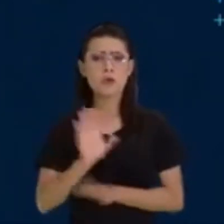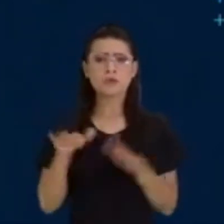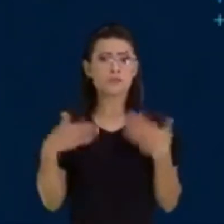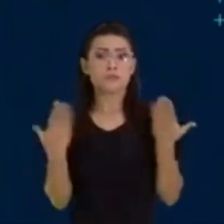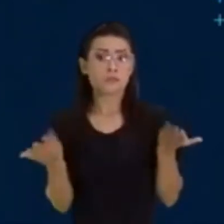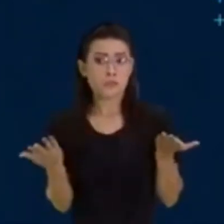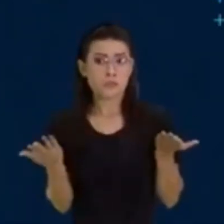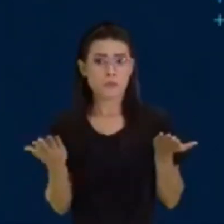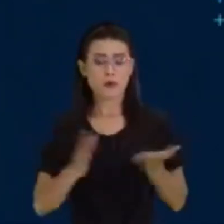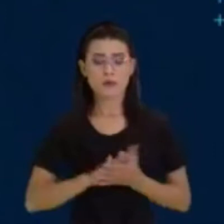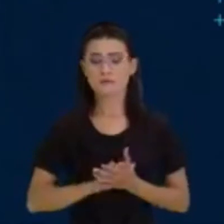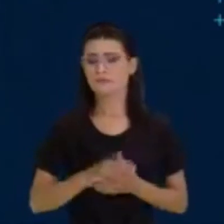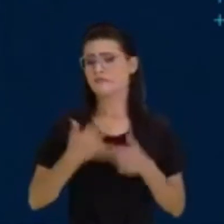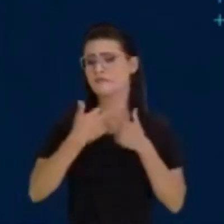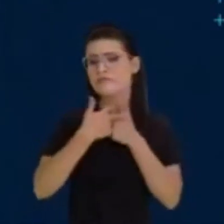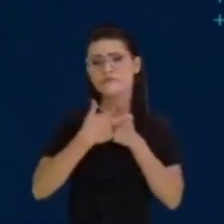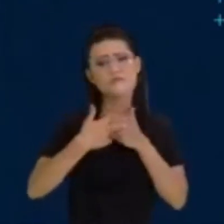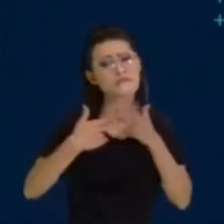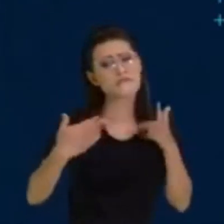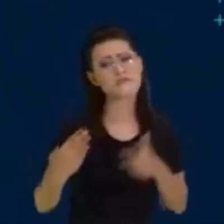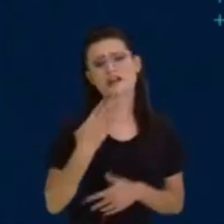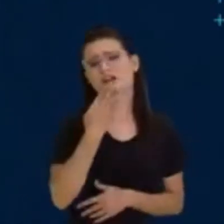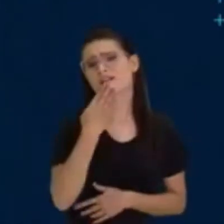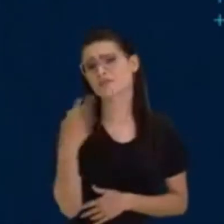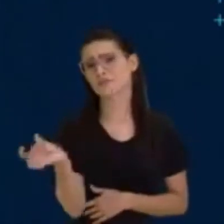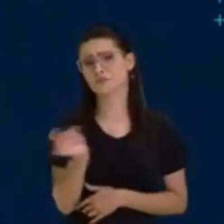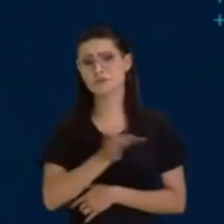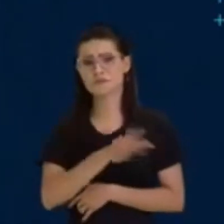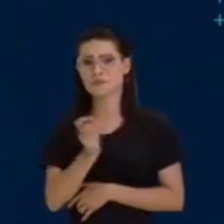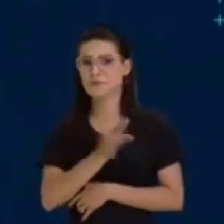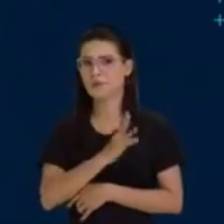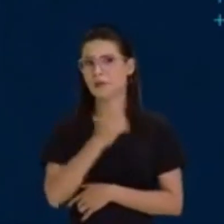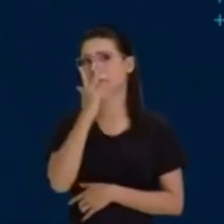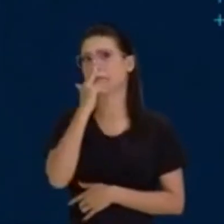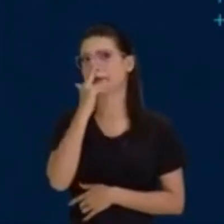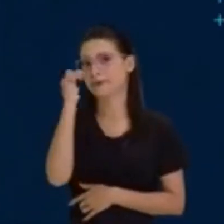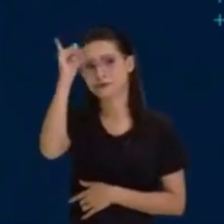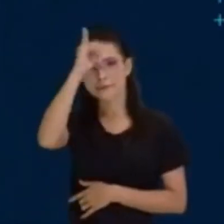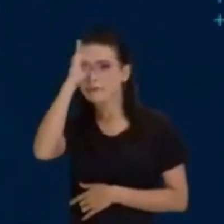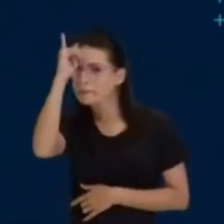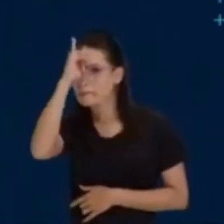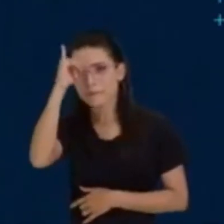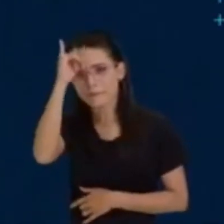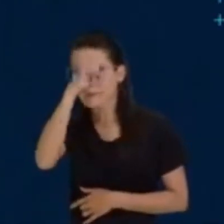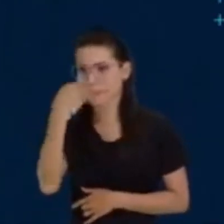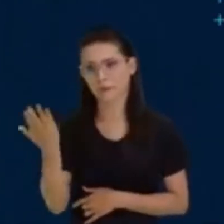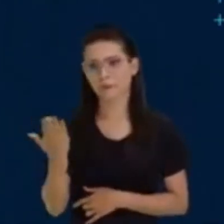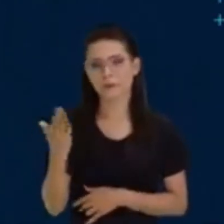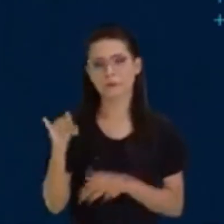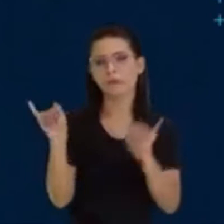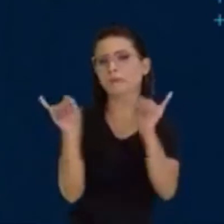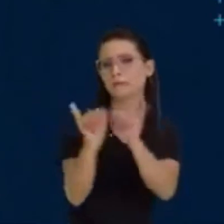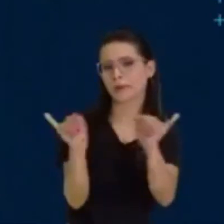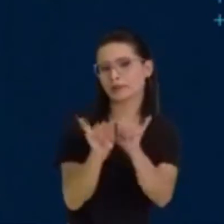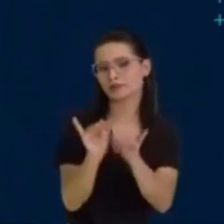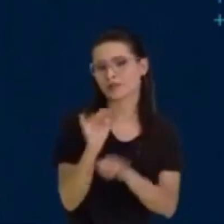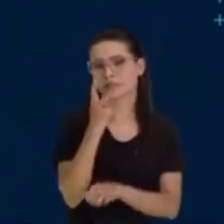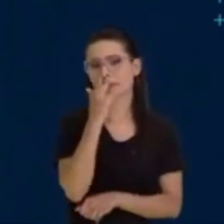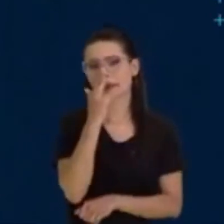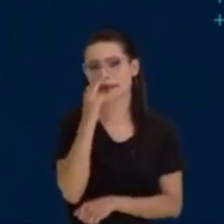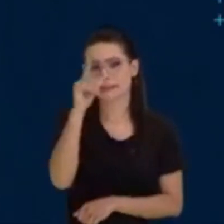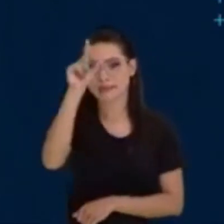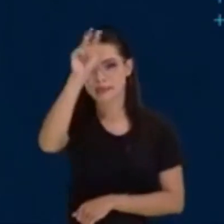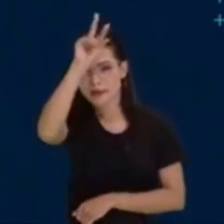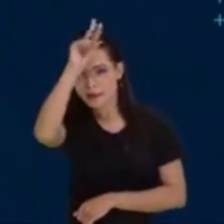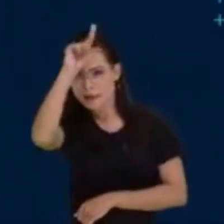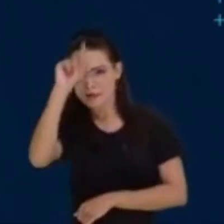Existem inúmeros tipos de medo. Medos bobos. Até irracionais. Como medo de inseto, por exemplo. Eu sou uma que